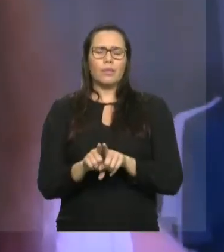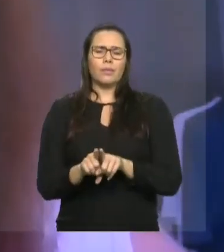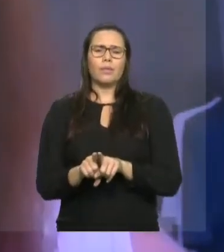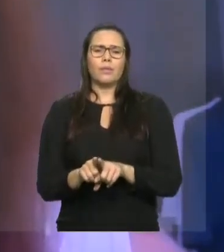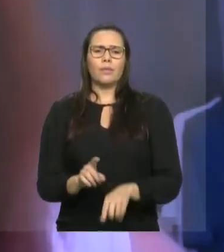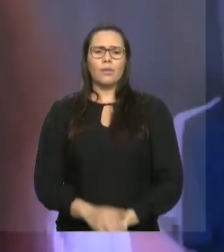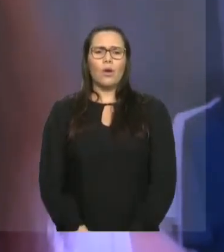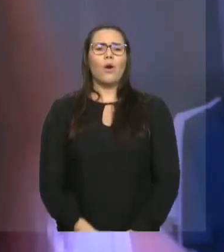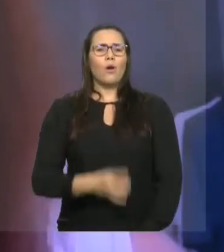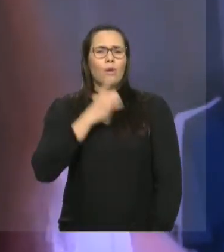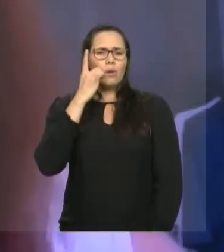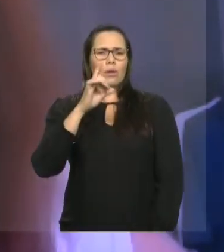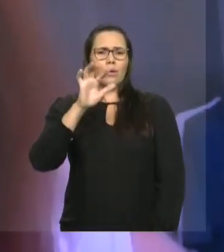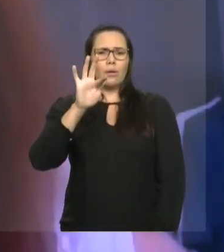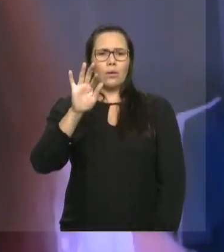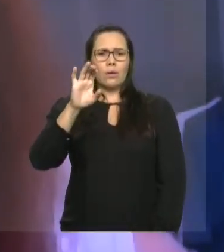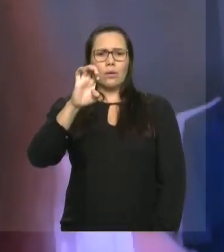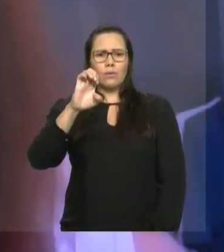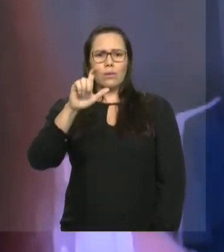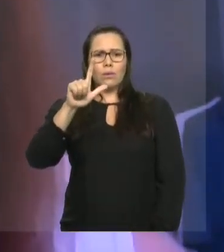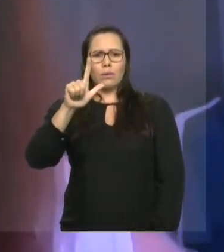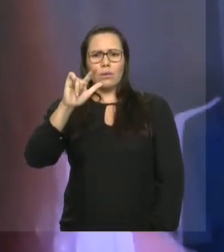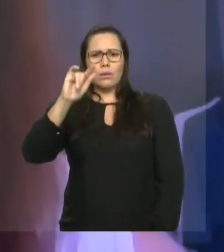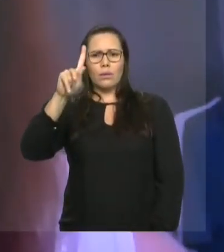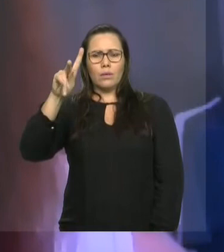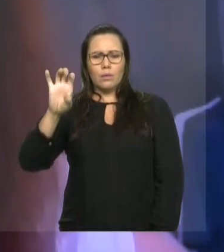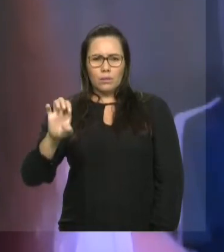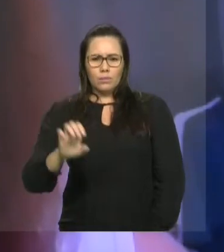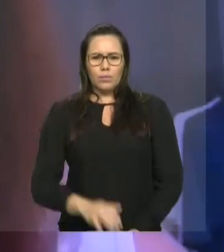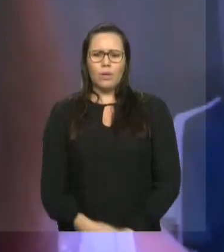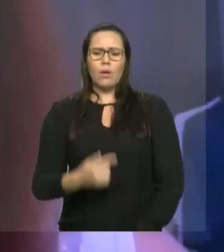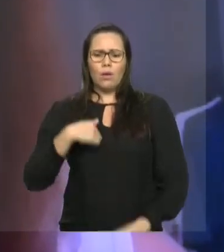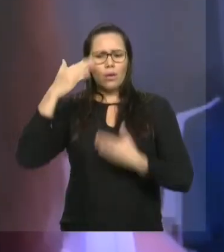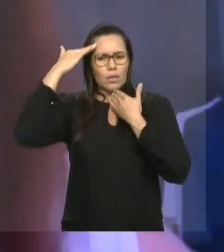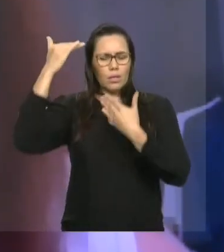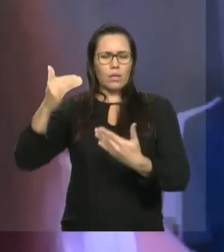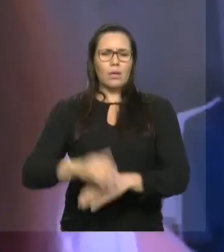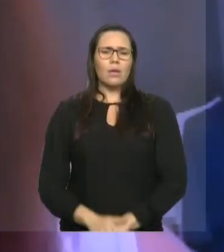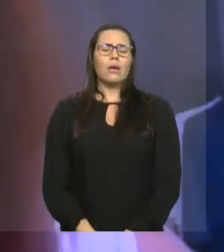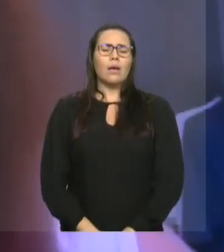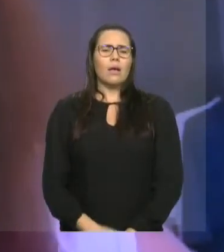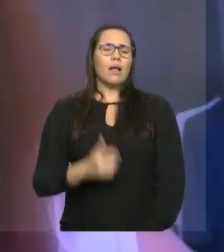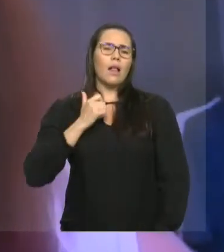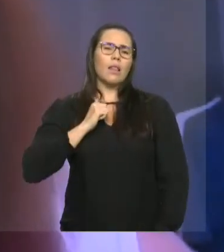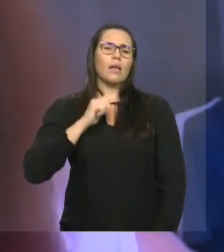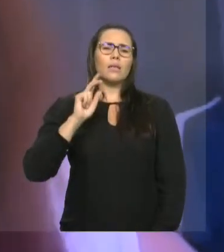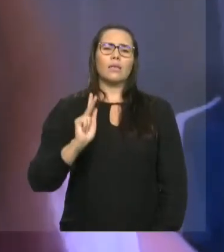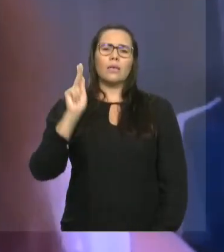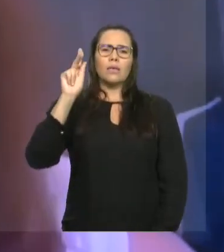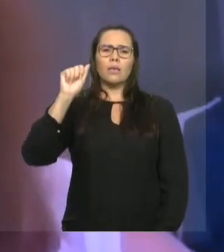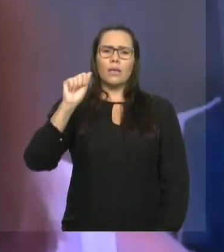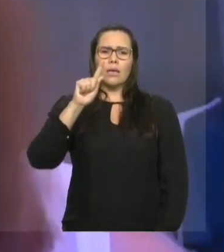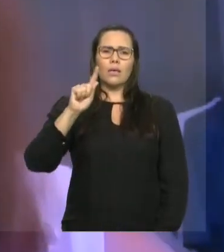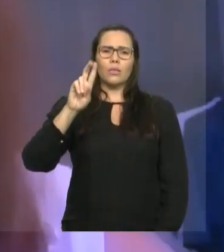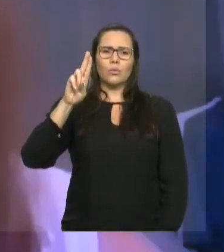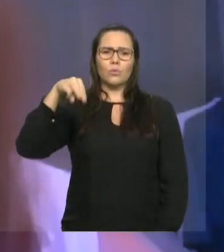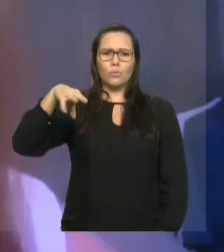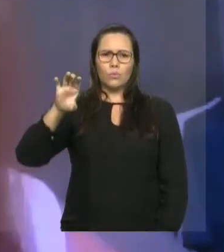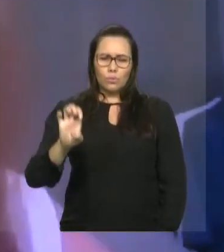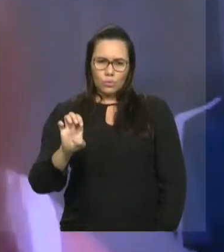falou também, agradecer à delegada Kazumi, que foi quem me orientou na elaboração desse projeto